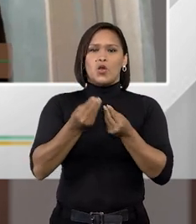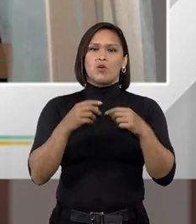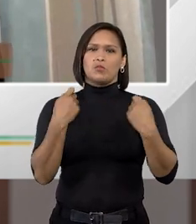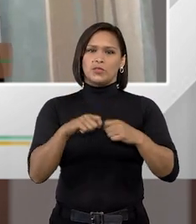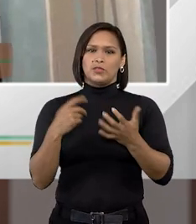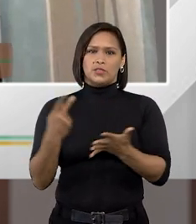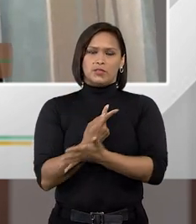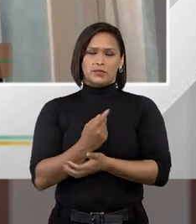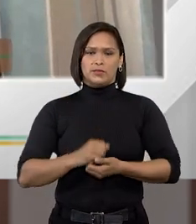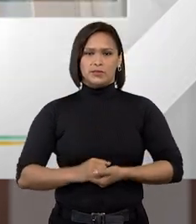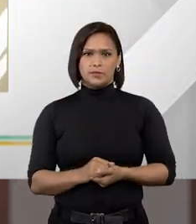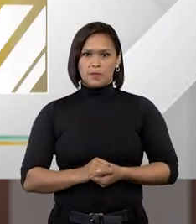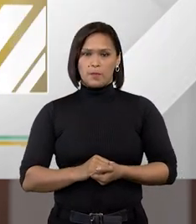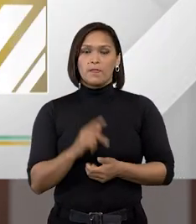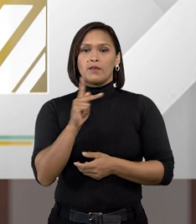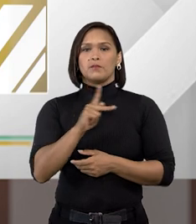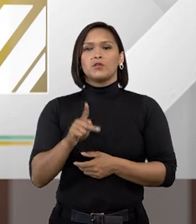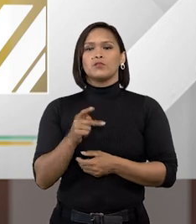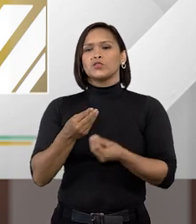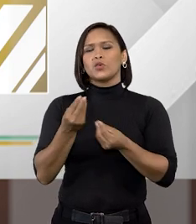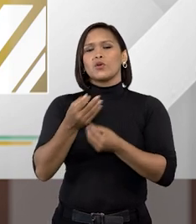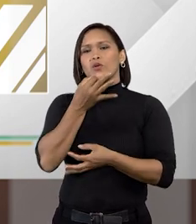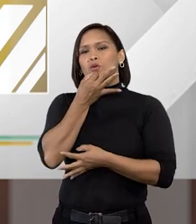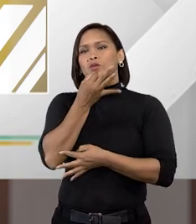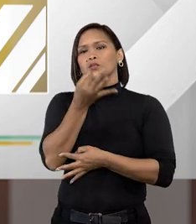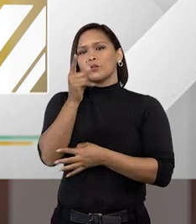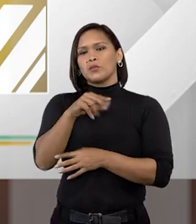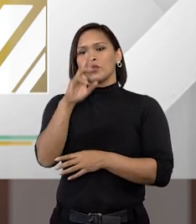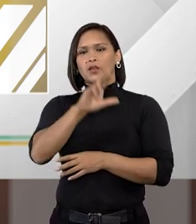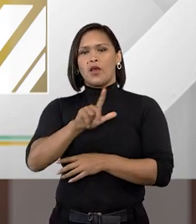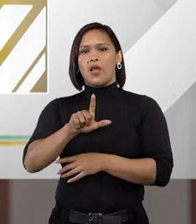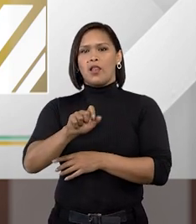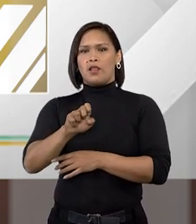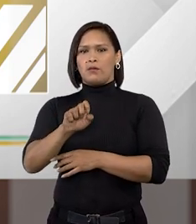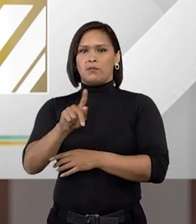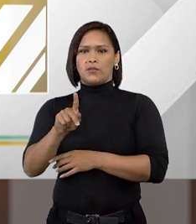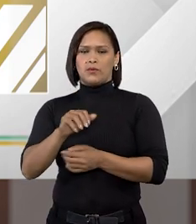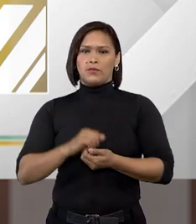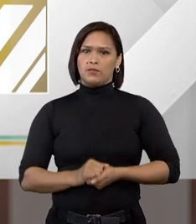deve ser. Professor Bruno, qual a sua opinião a respeito da LEP?